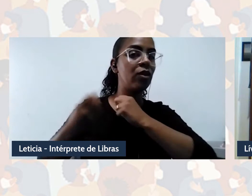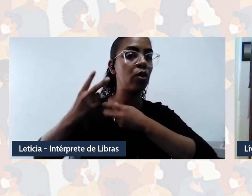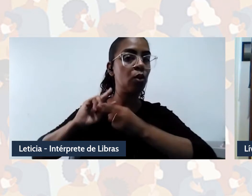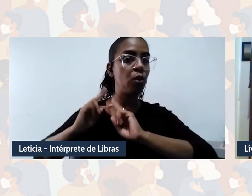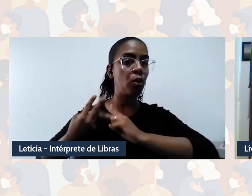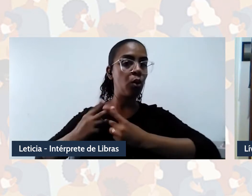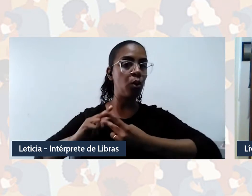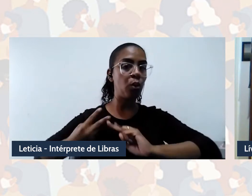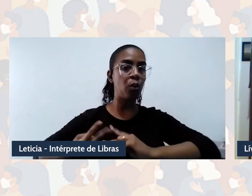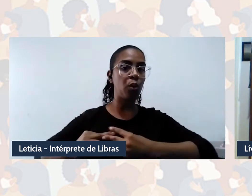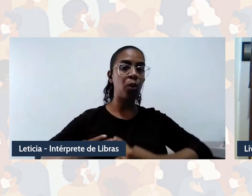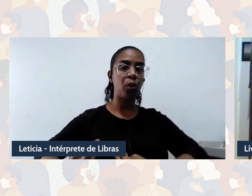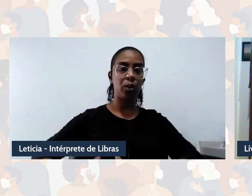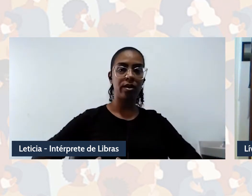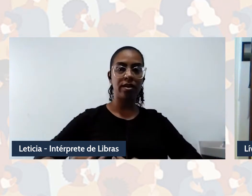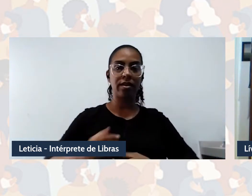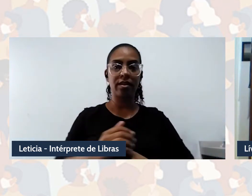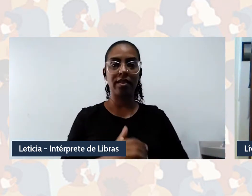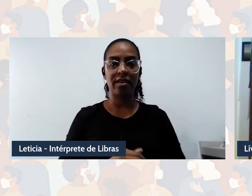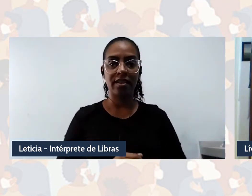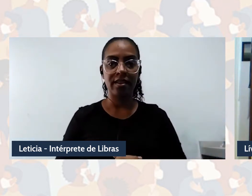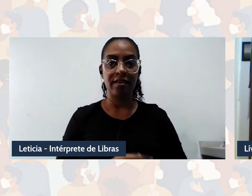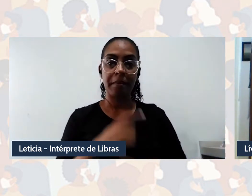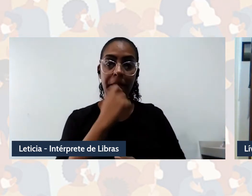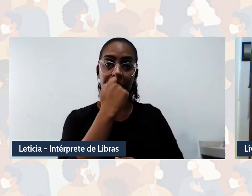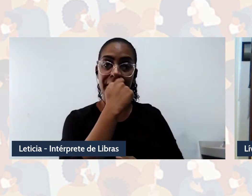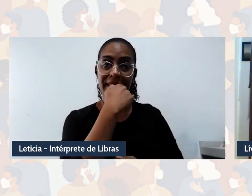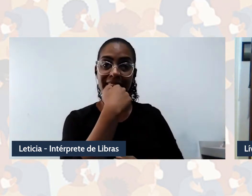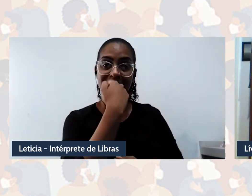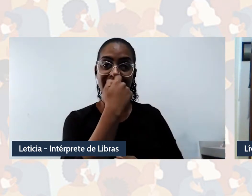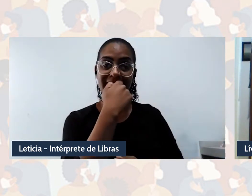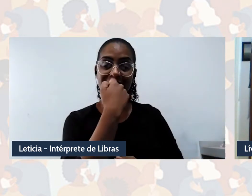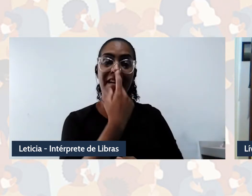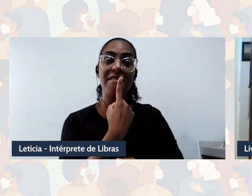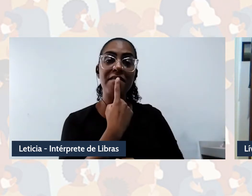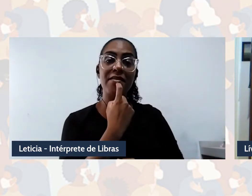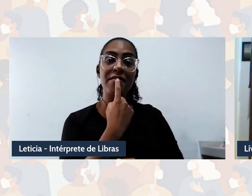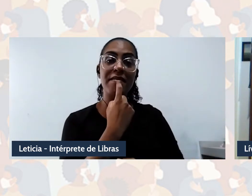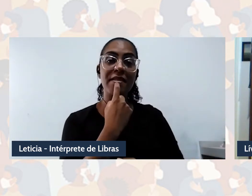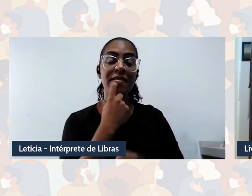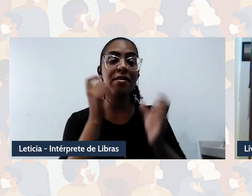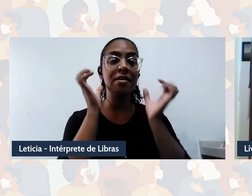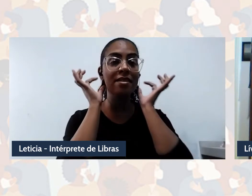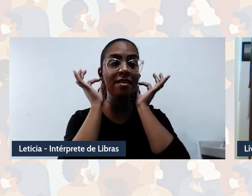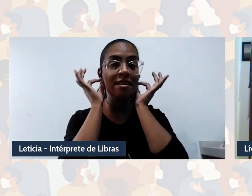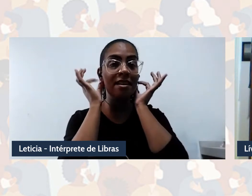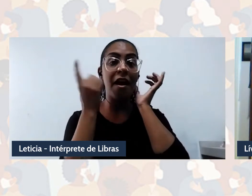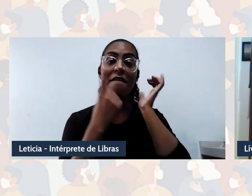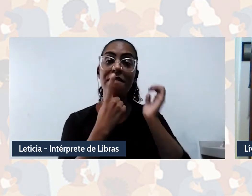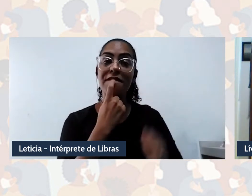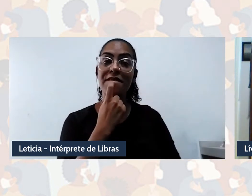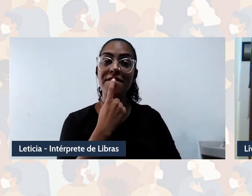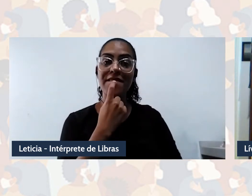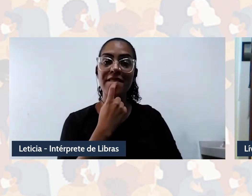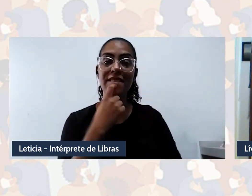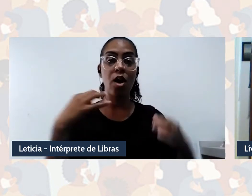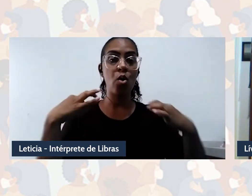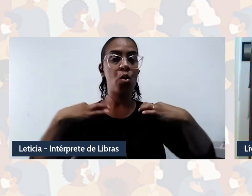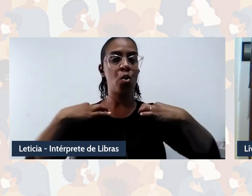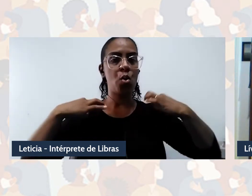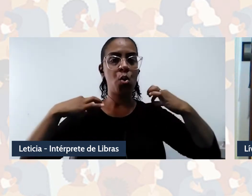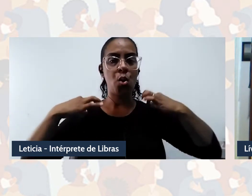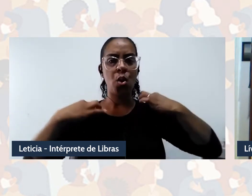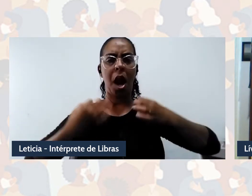cabelo ser longo também, estou com batom na cor vermelha, brincos vermelhos, uma blusa super